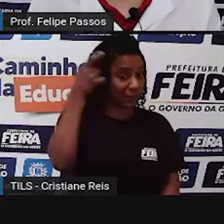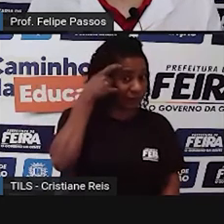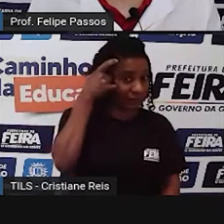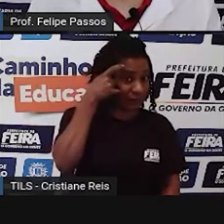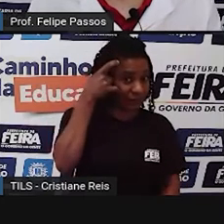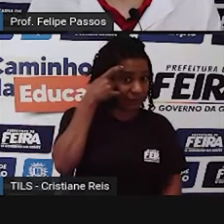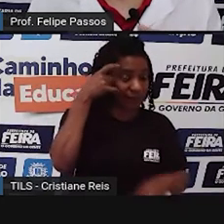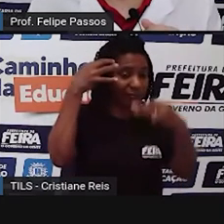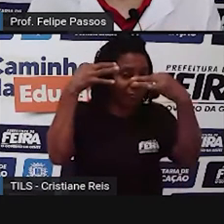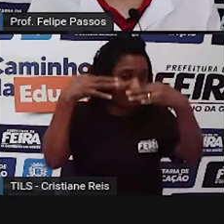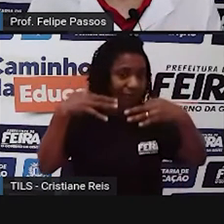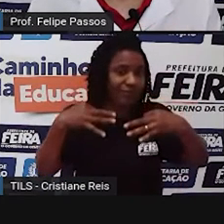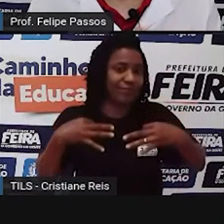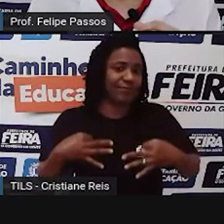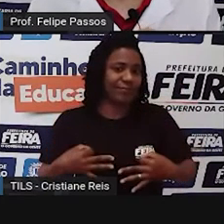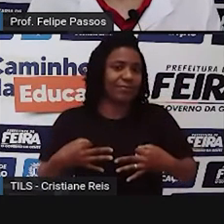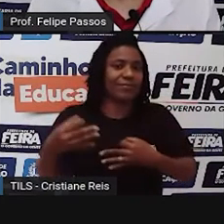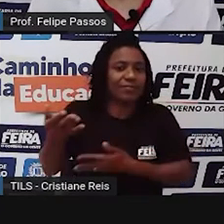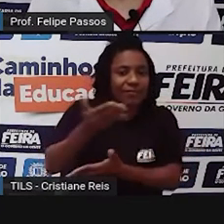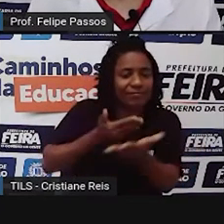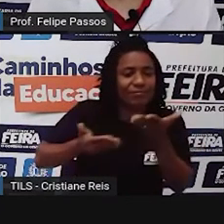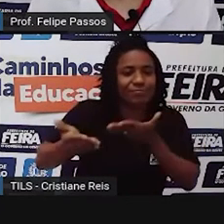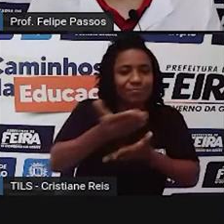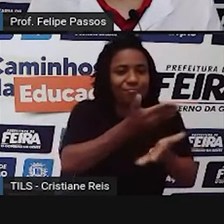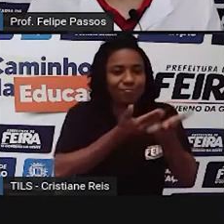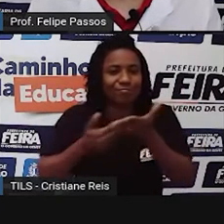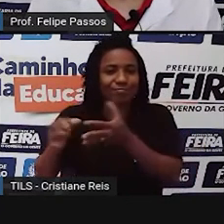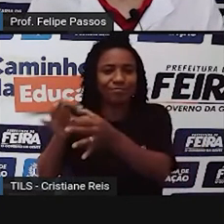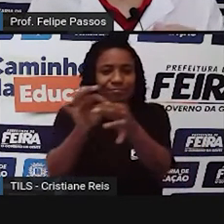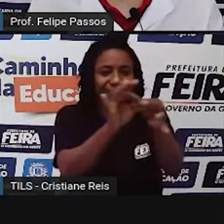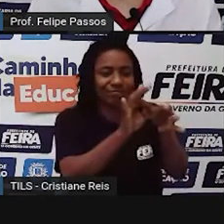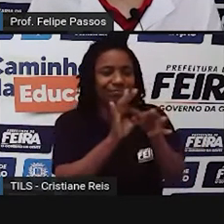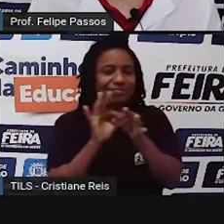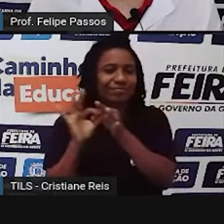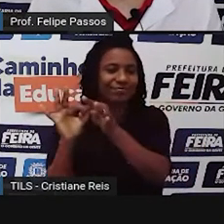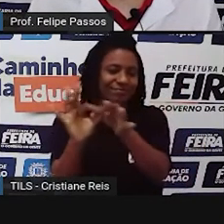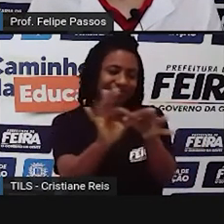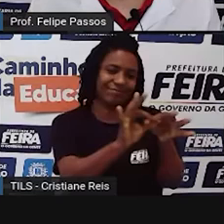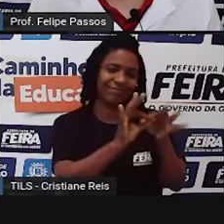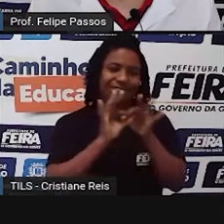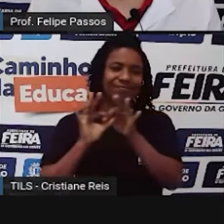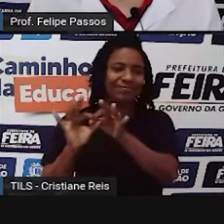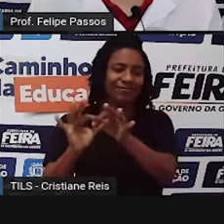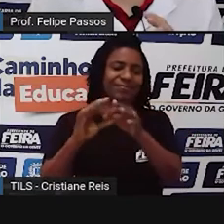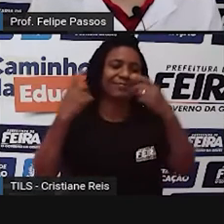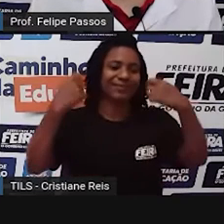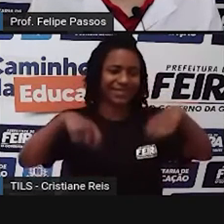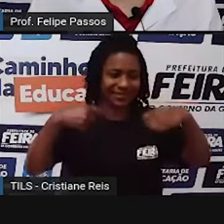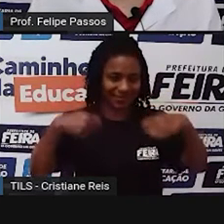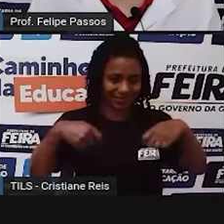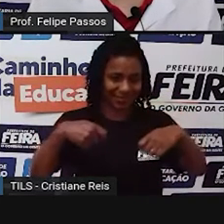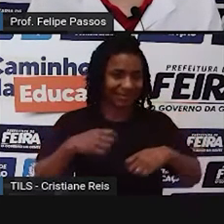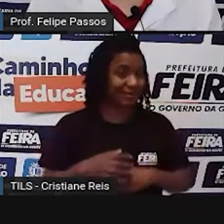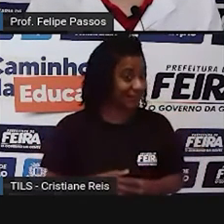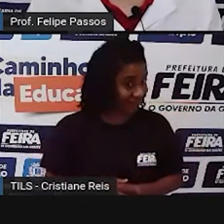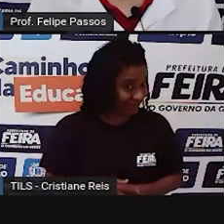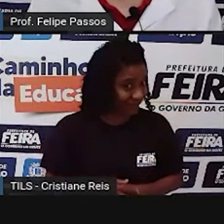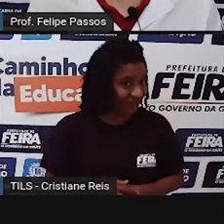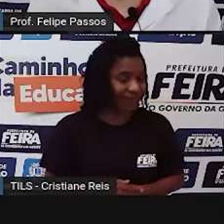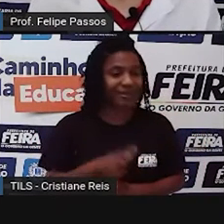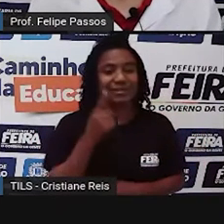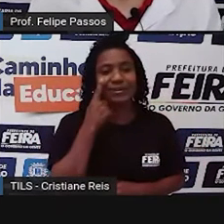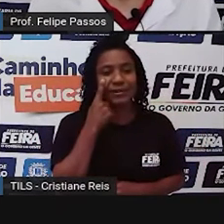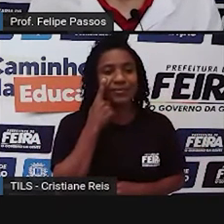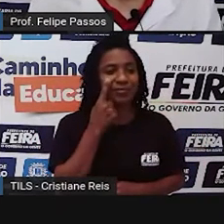devem agir uns para com os outros em espírito de fraternidade. Então, olha só, para